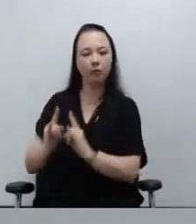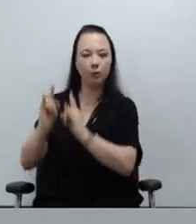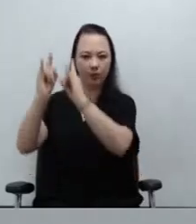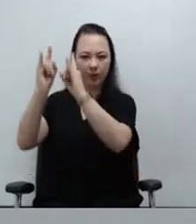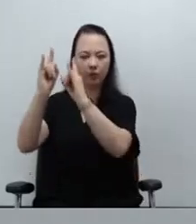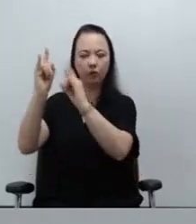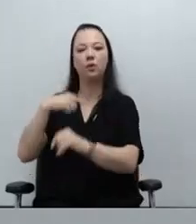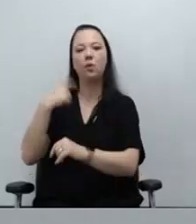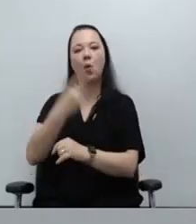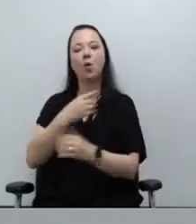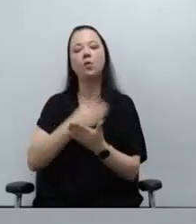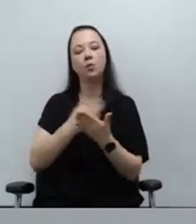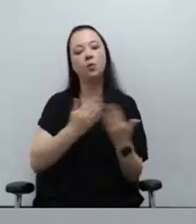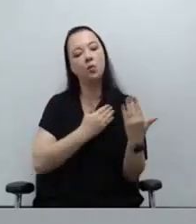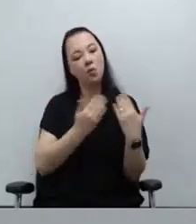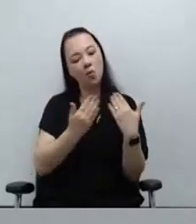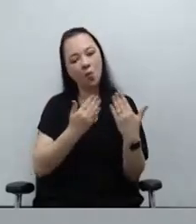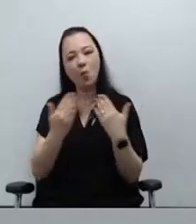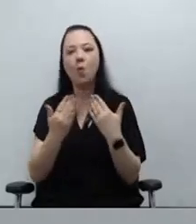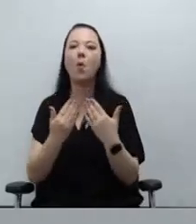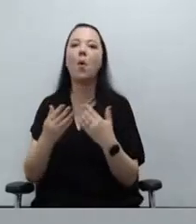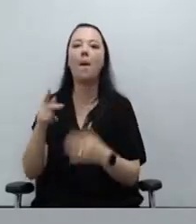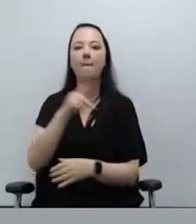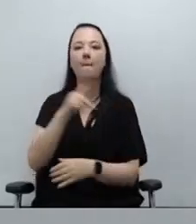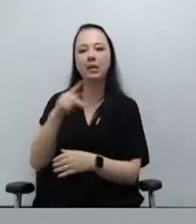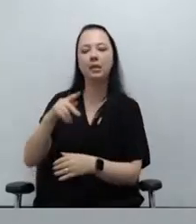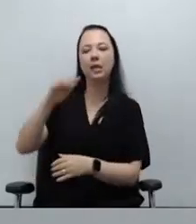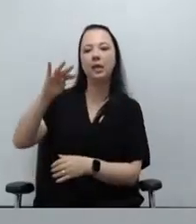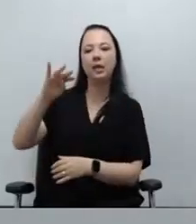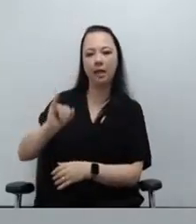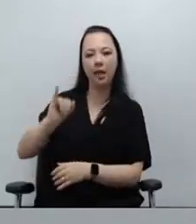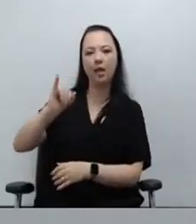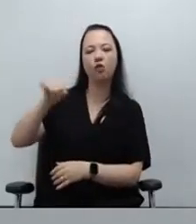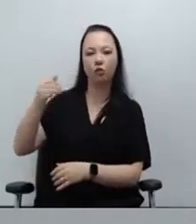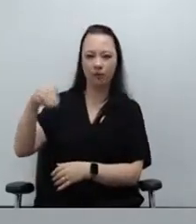Então, nós fomos conversar com o presidente do TJM também em relação a isso.